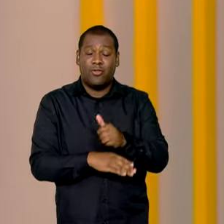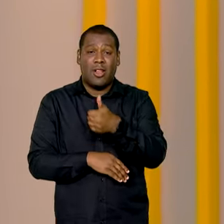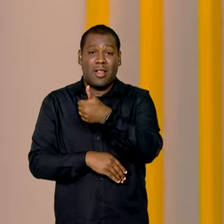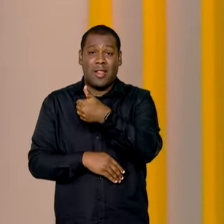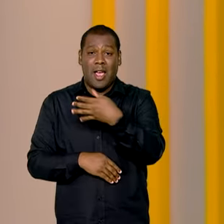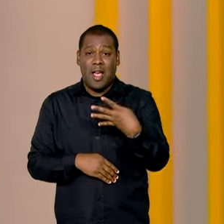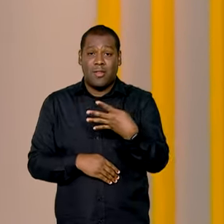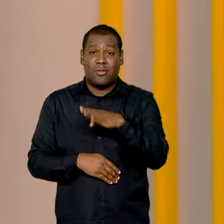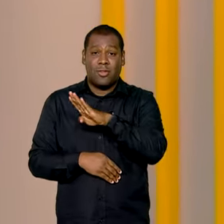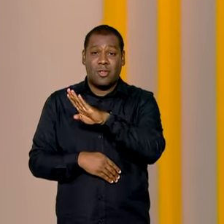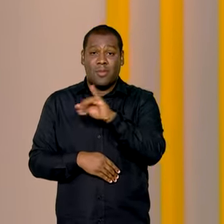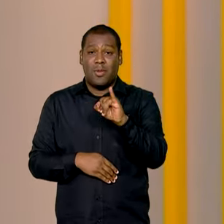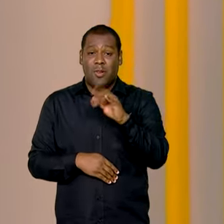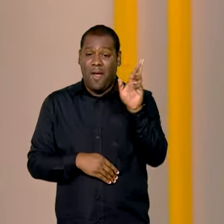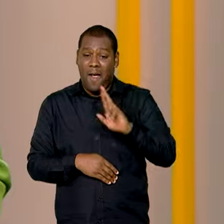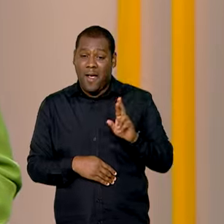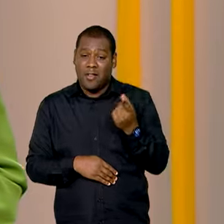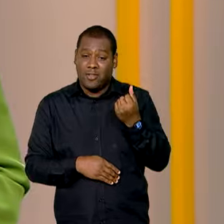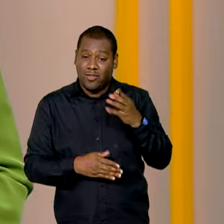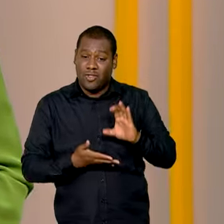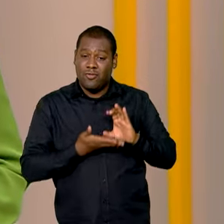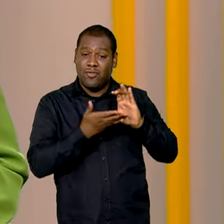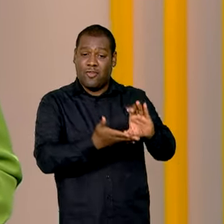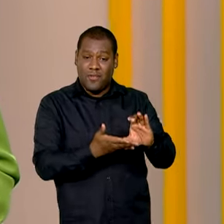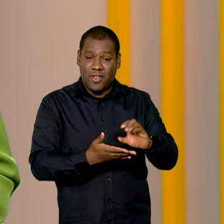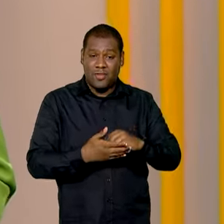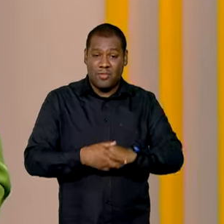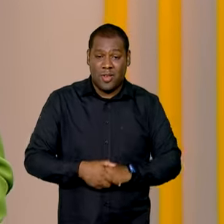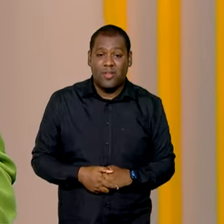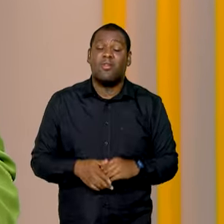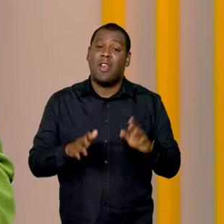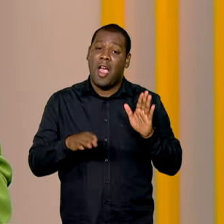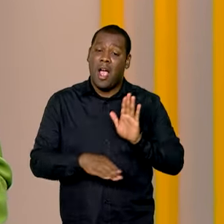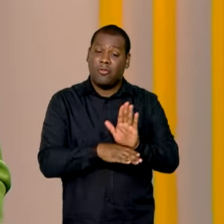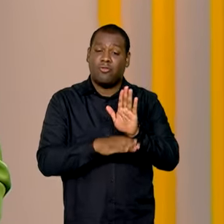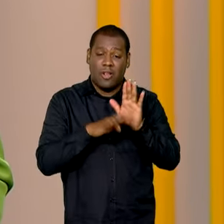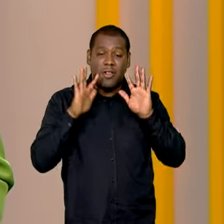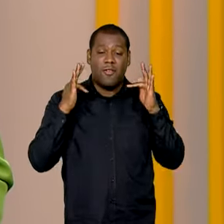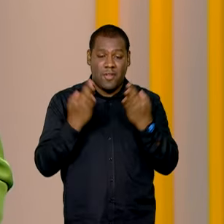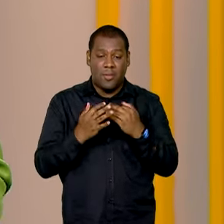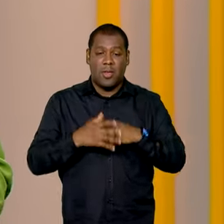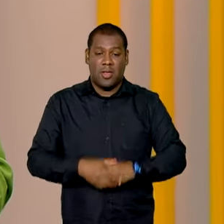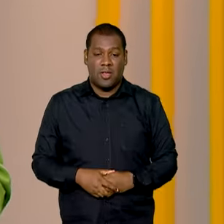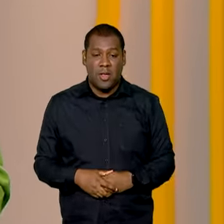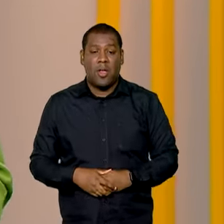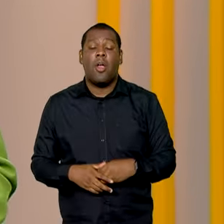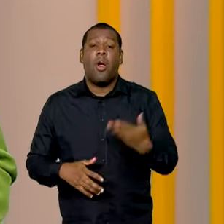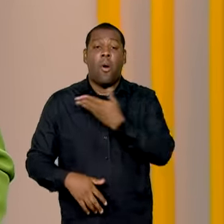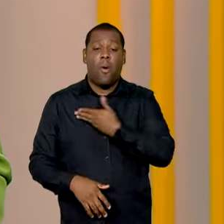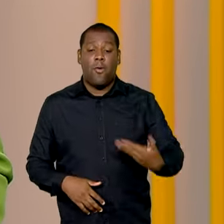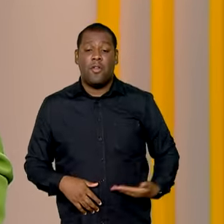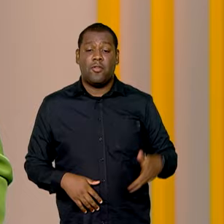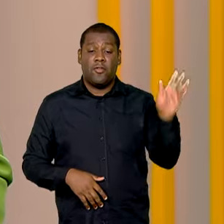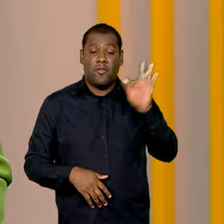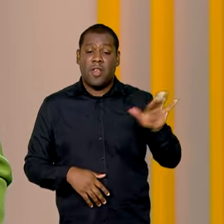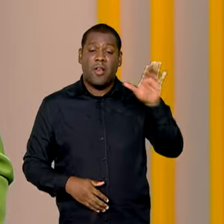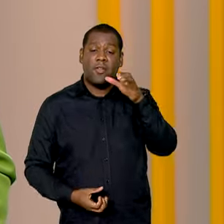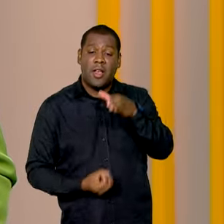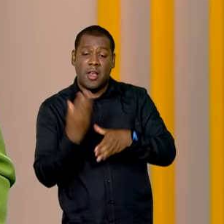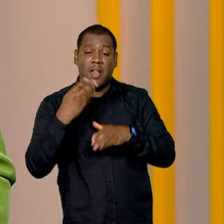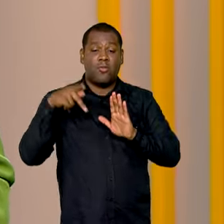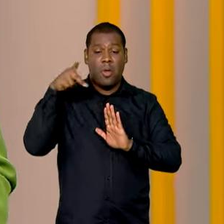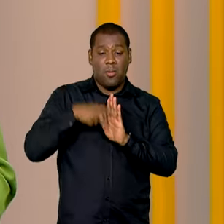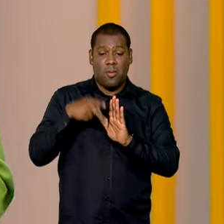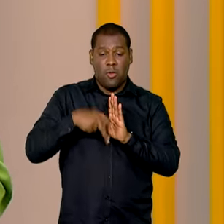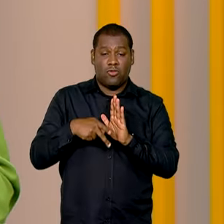bilhões de reais em transferência de renda. E para evitar fraudes, o governo federal lançou hoje um plano de ação